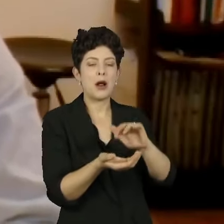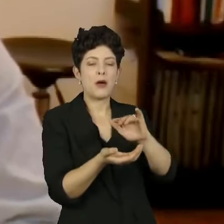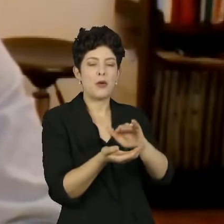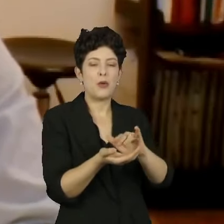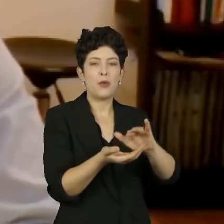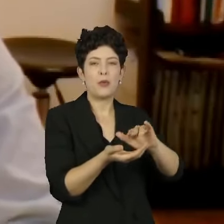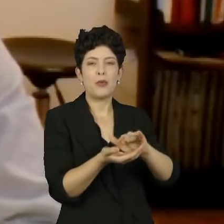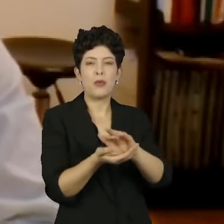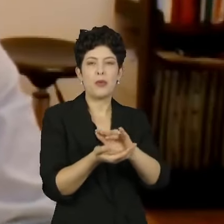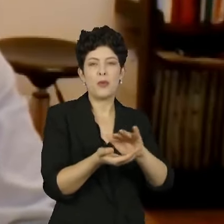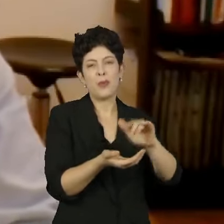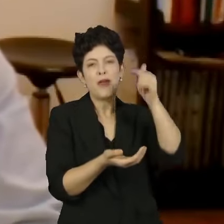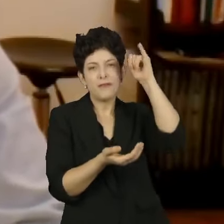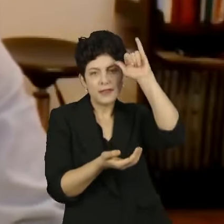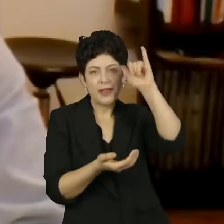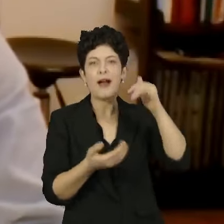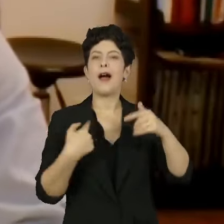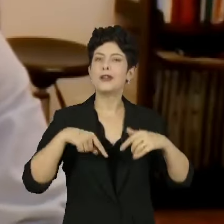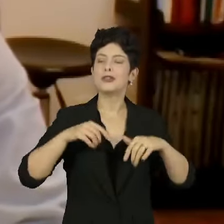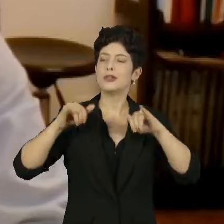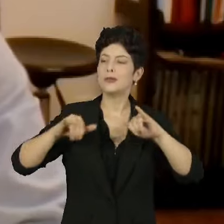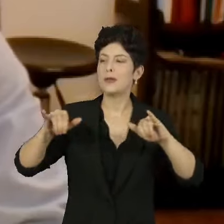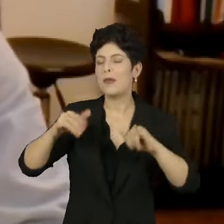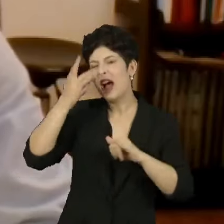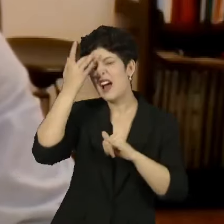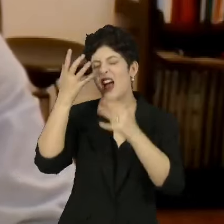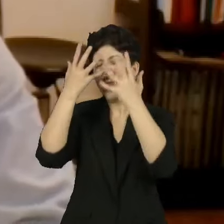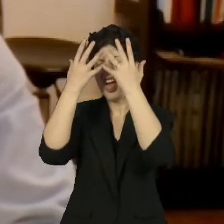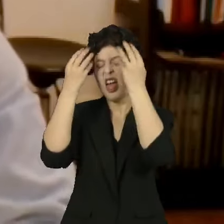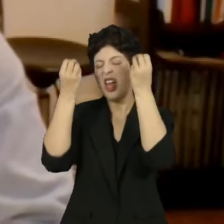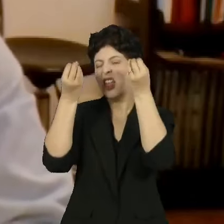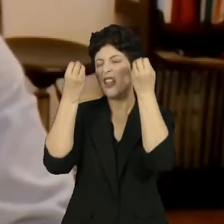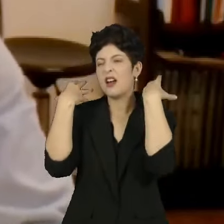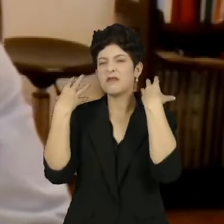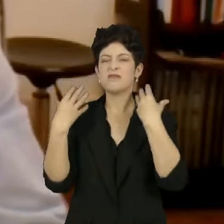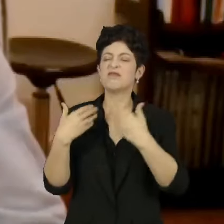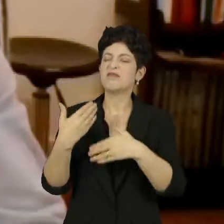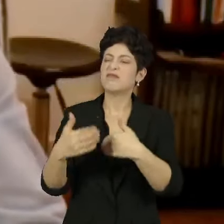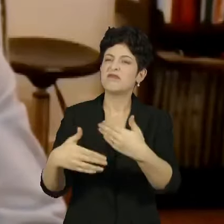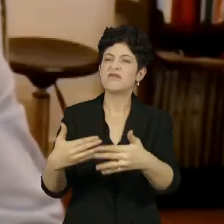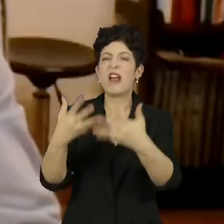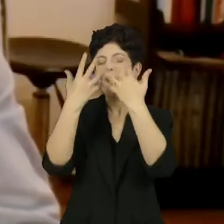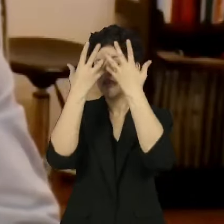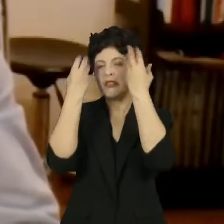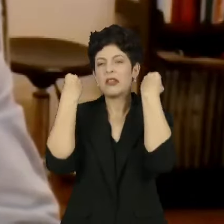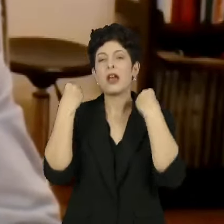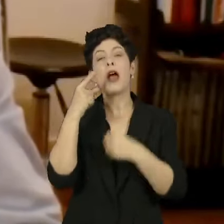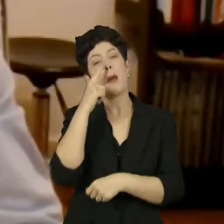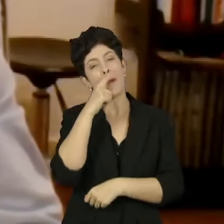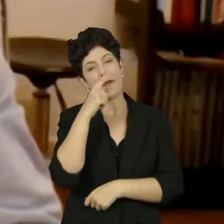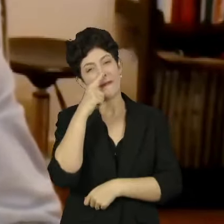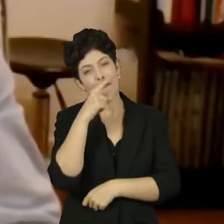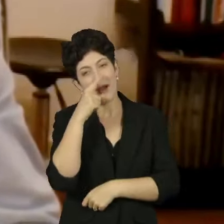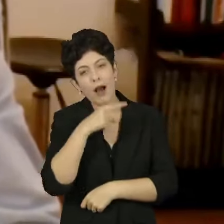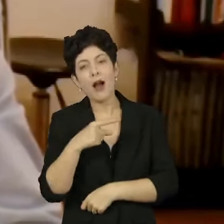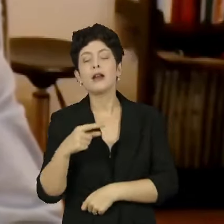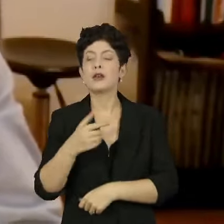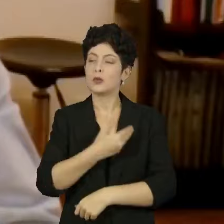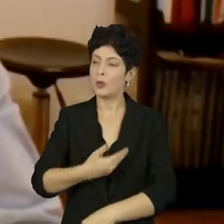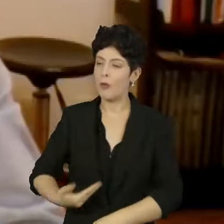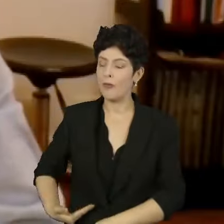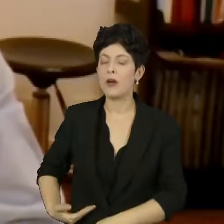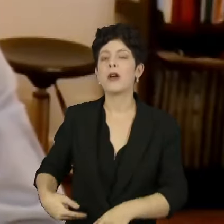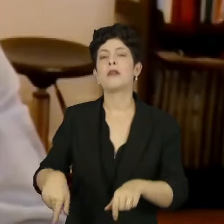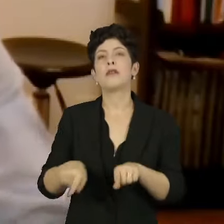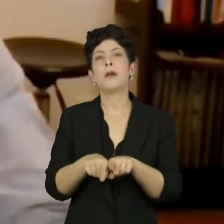essa mensagem vai se perdendo e acaba esquecida. Então, também há uma falha do poder público,